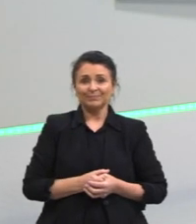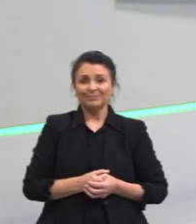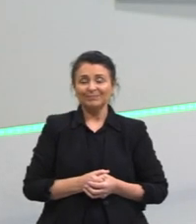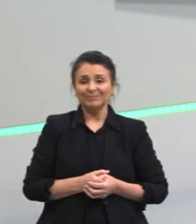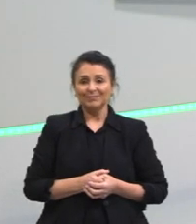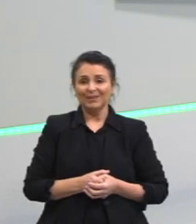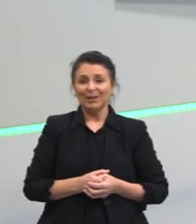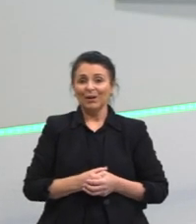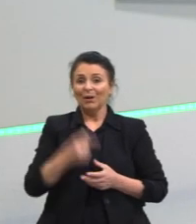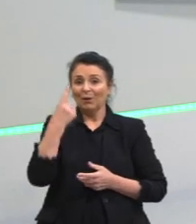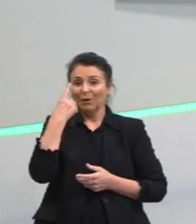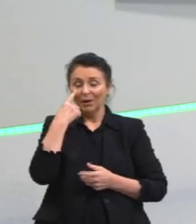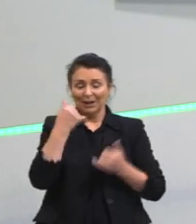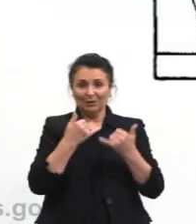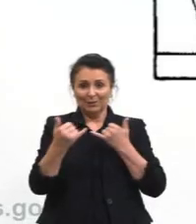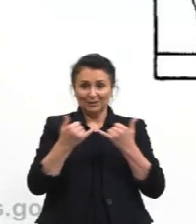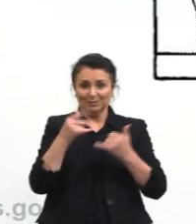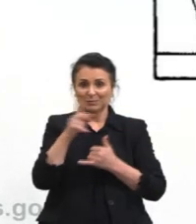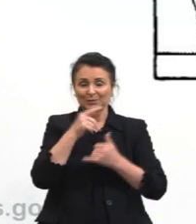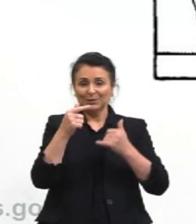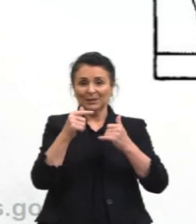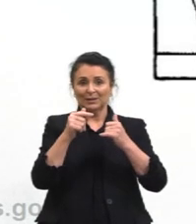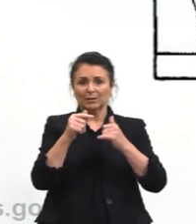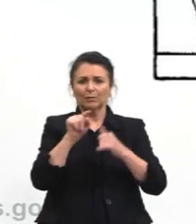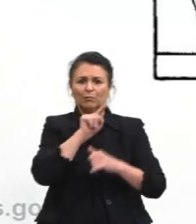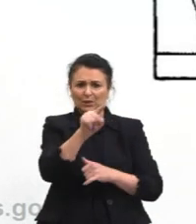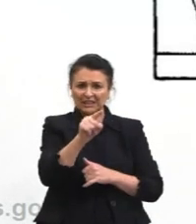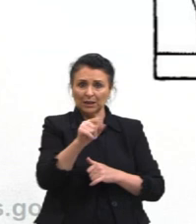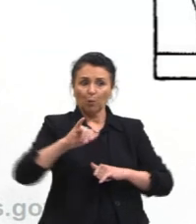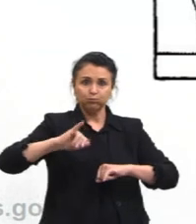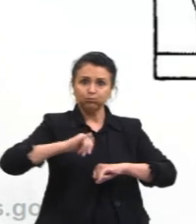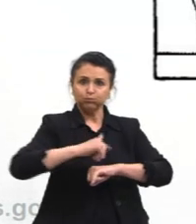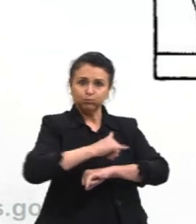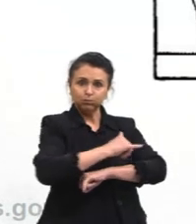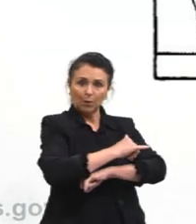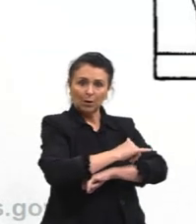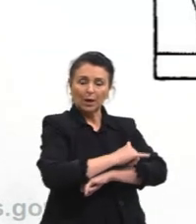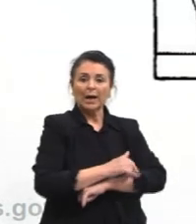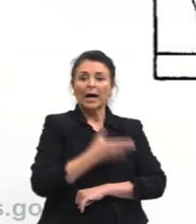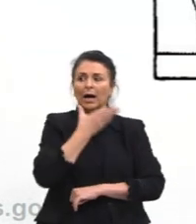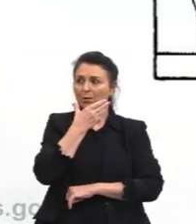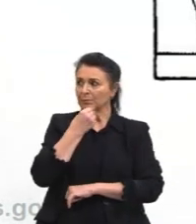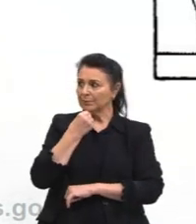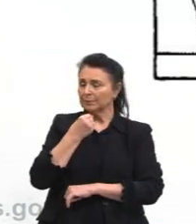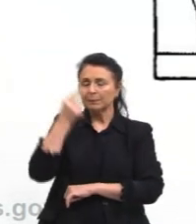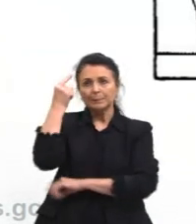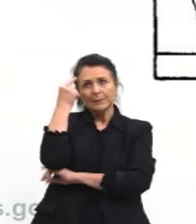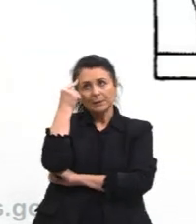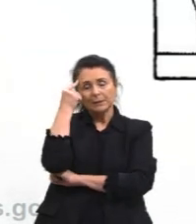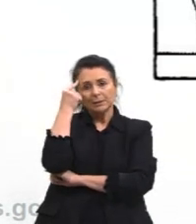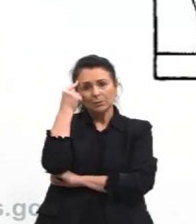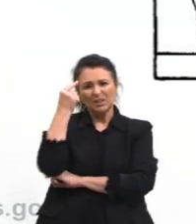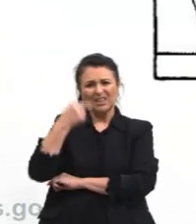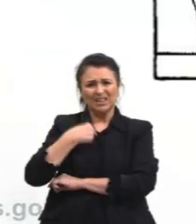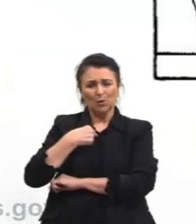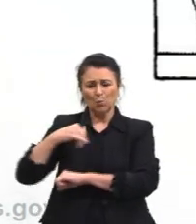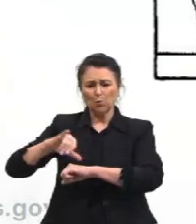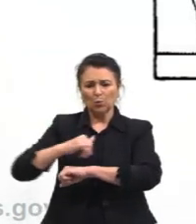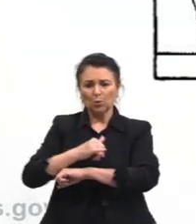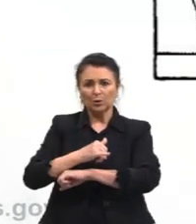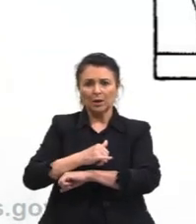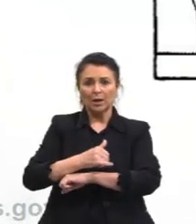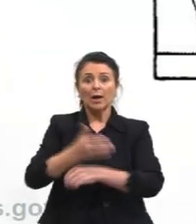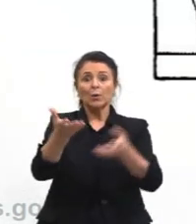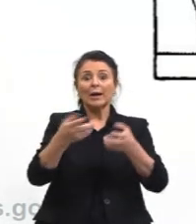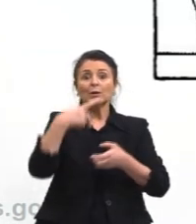Bom, aqui um exemplo. Você está muito gordo, né, e o Garfield está pensando, estou ouvindo. Quero que você